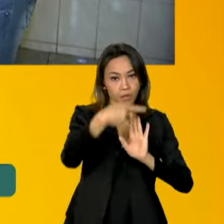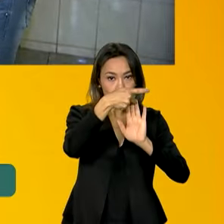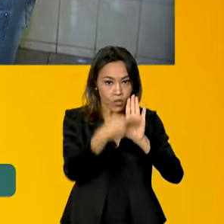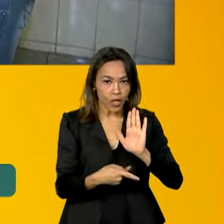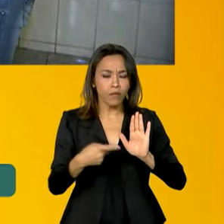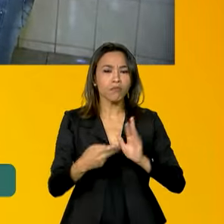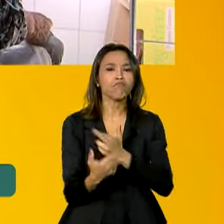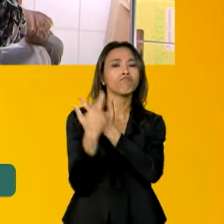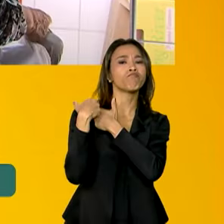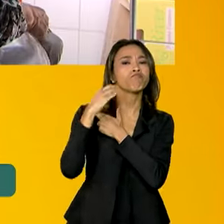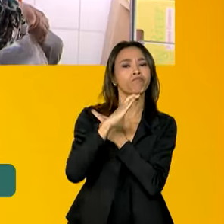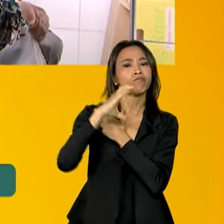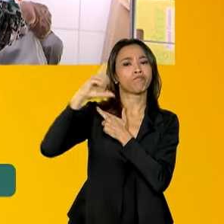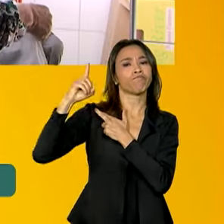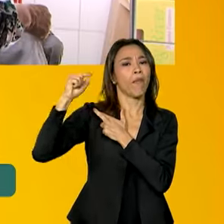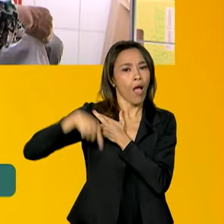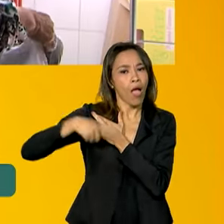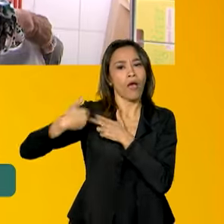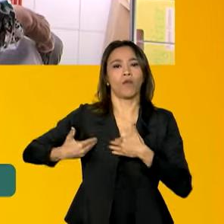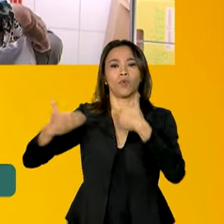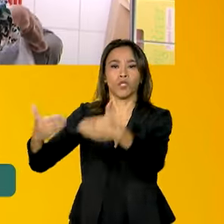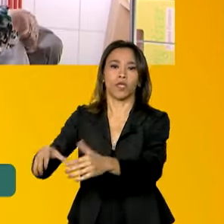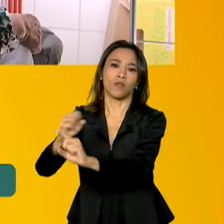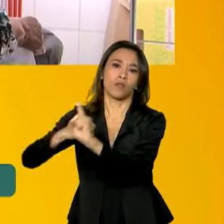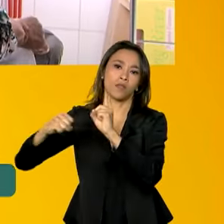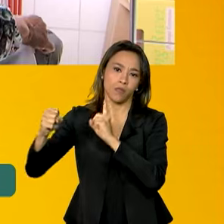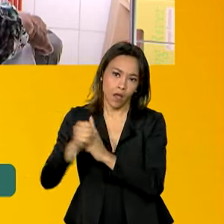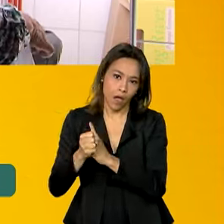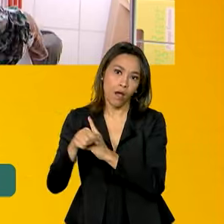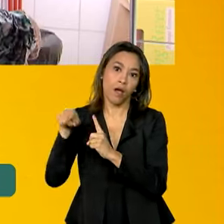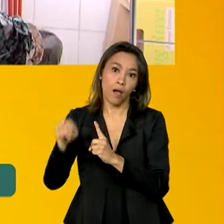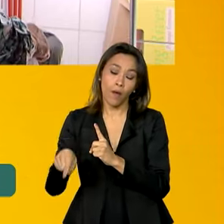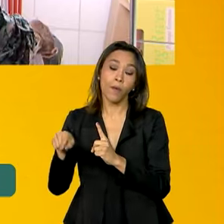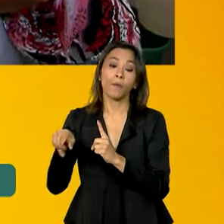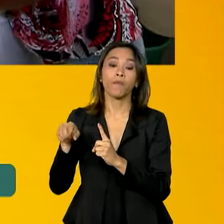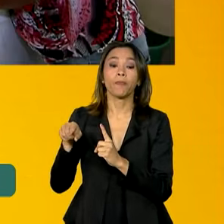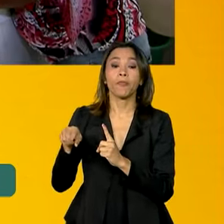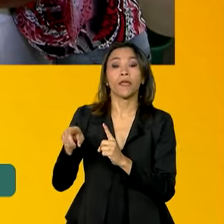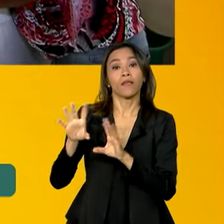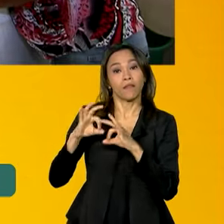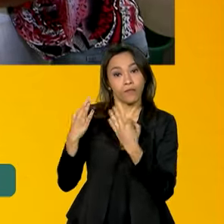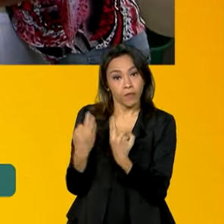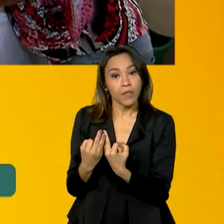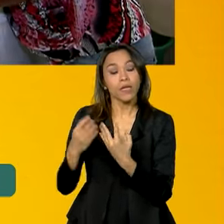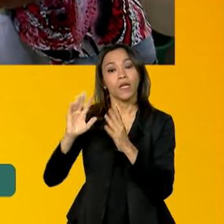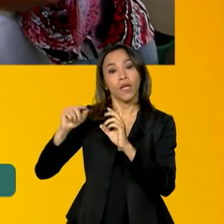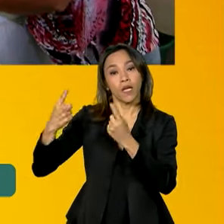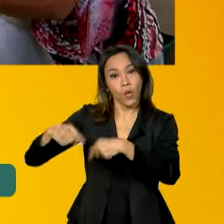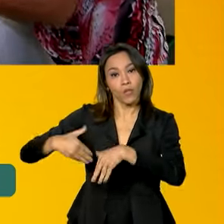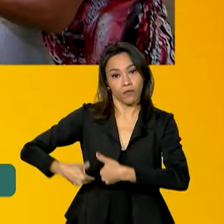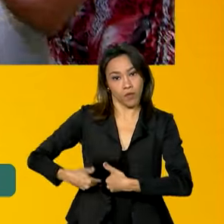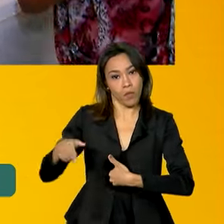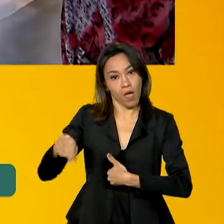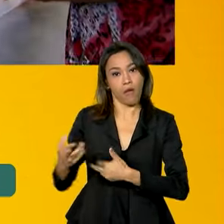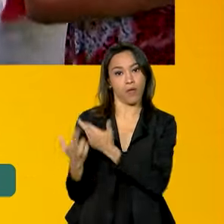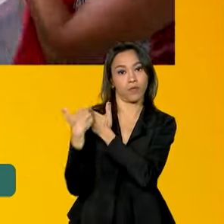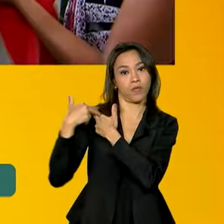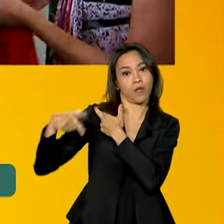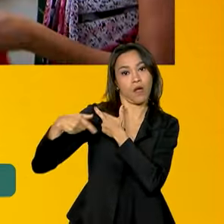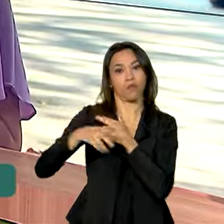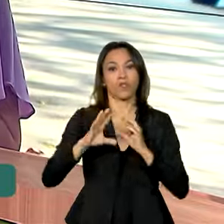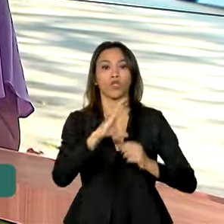coordenado pelo Ministério de Assistência Social e Desenvolvimento, Família e Combate à Fome. Vanessa.